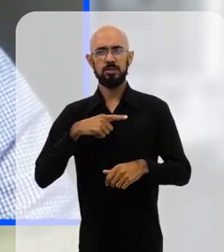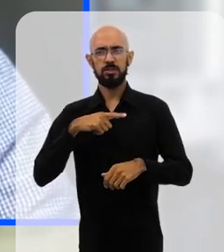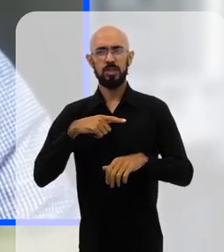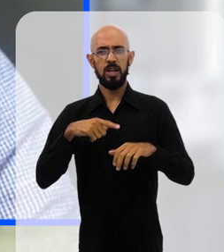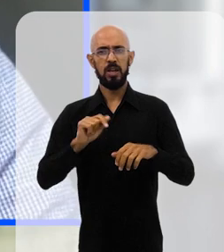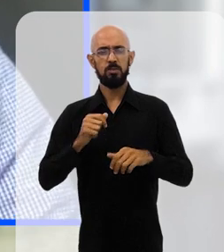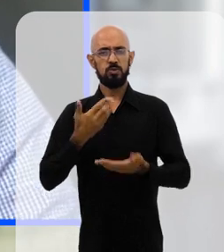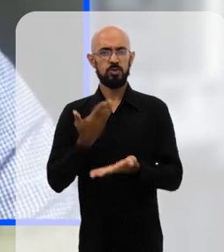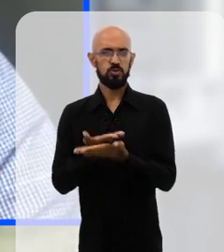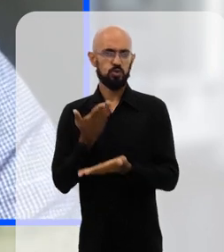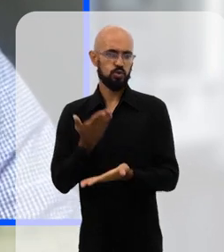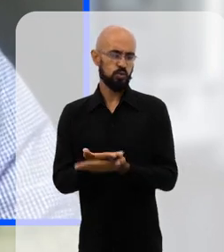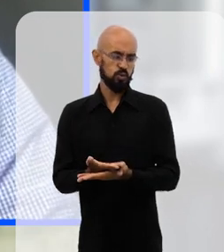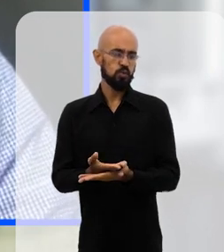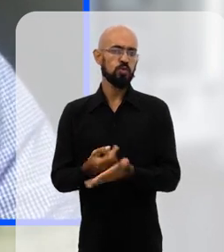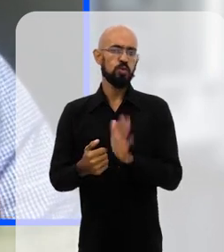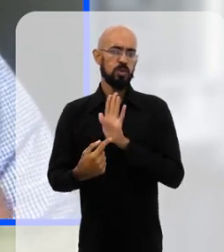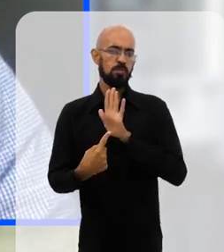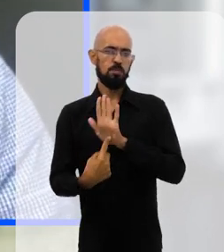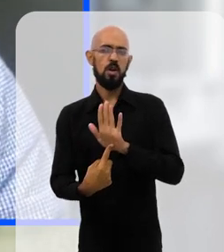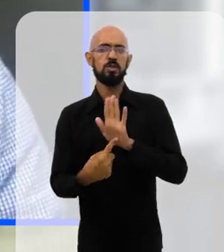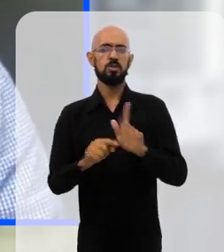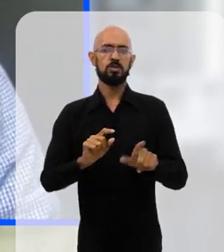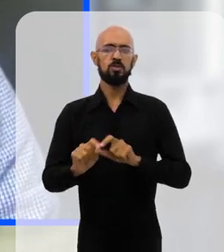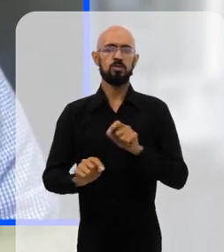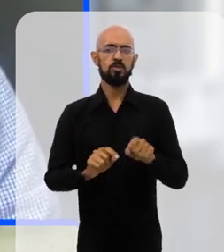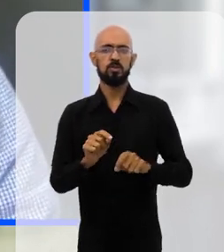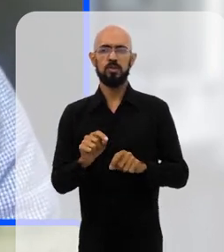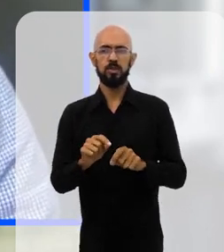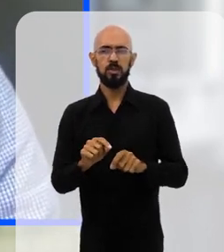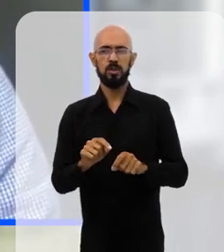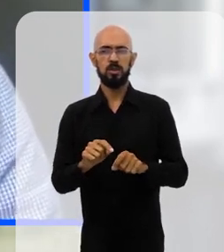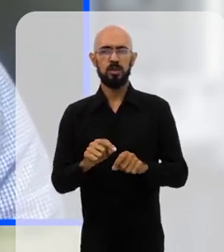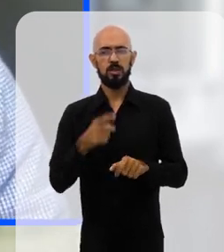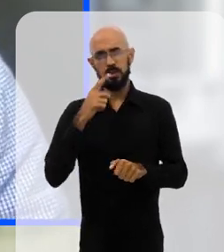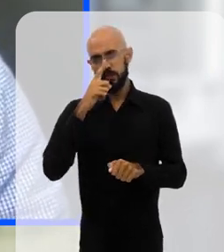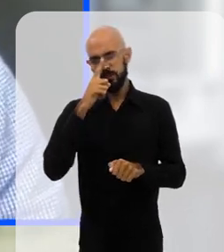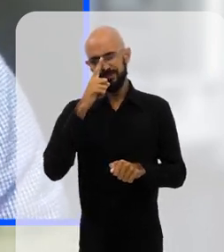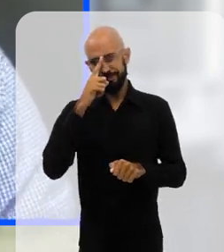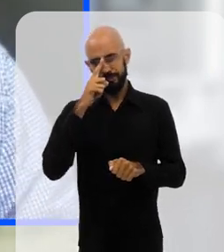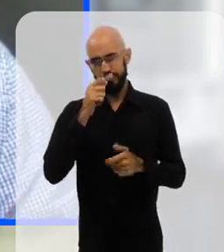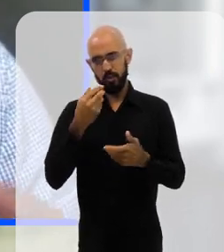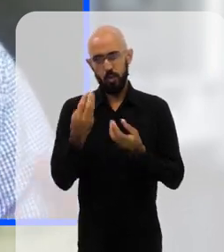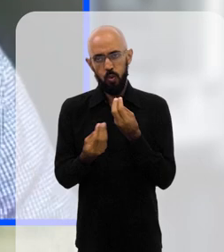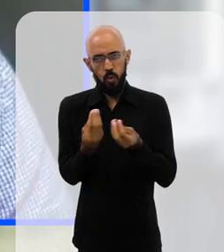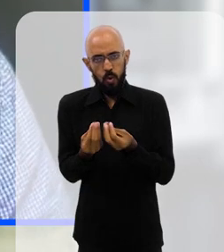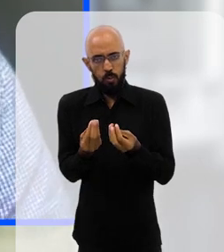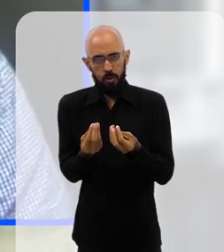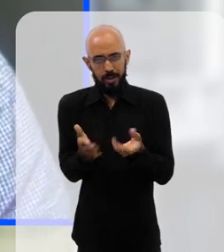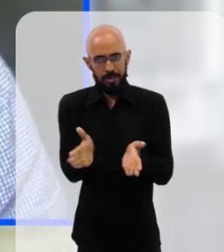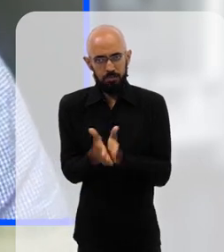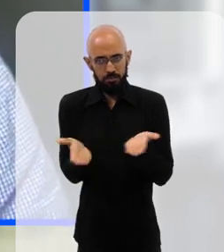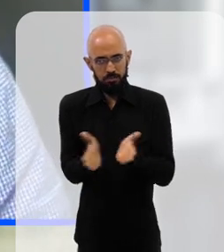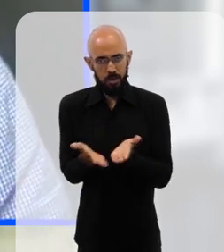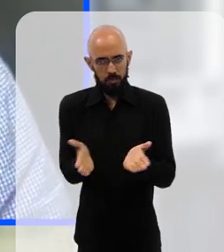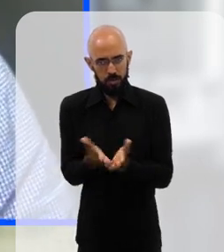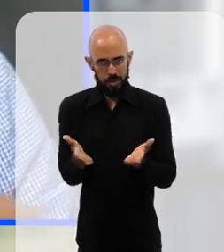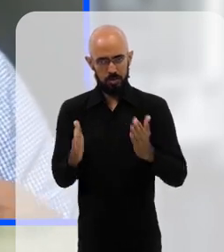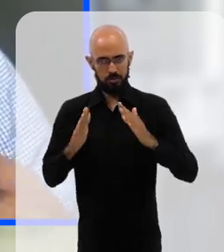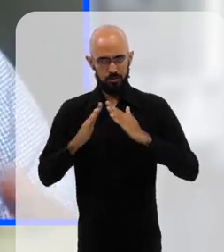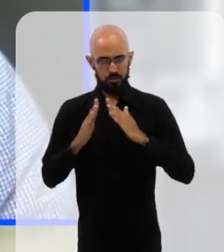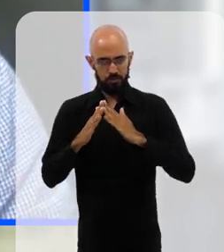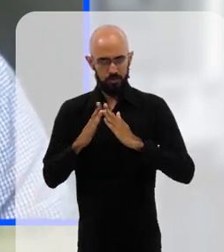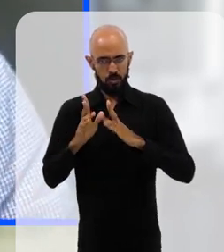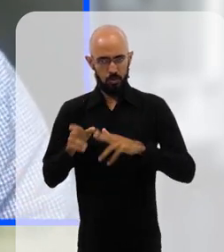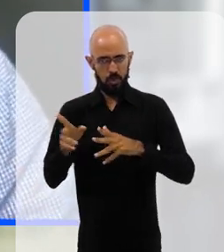gente já tem estudos e levantamentos mostrando da, enfim, da situação de precariedade de moradias, né,